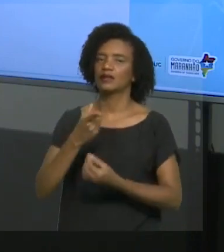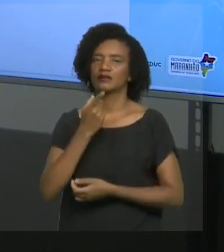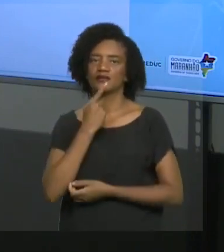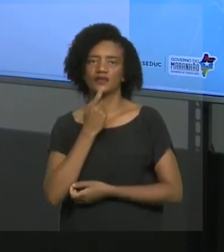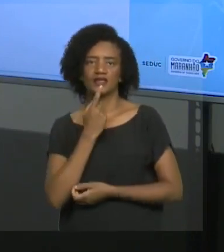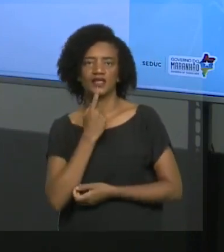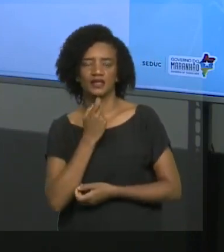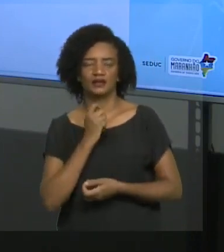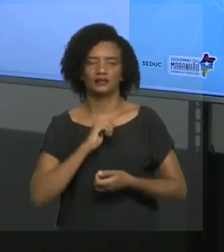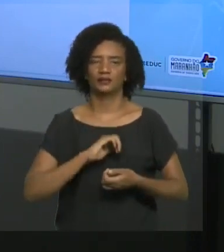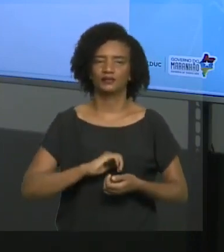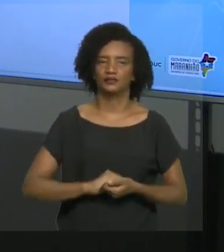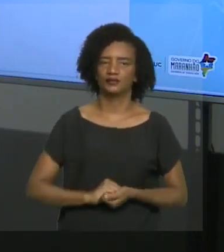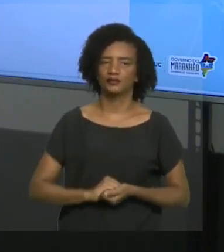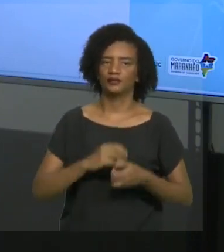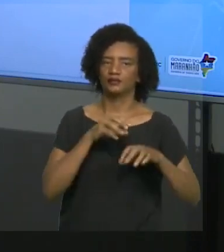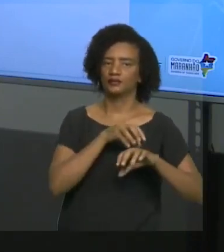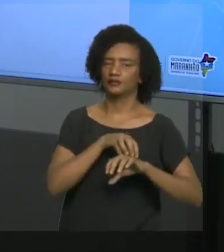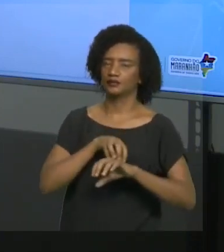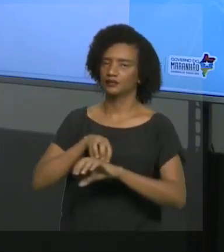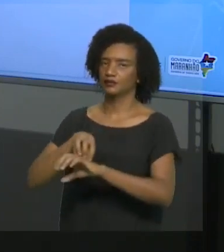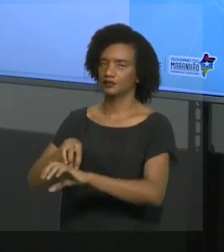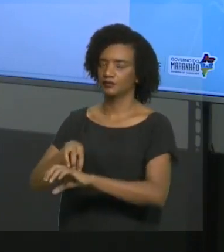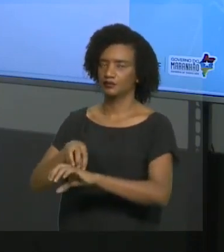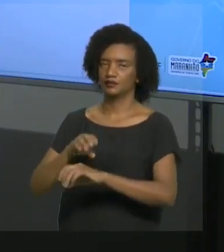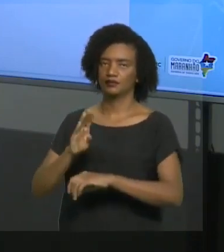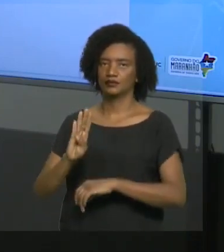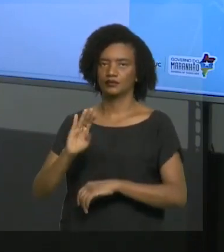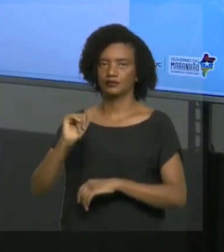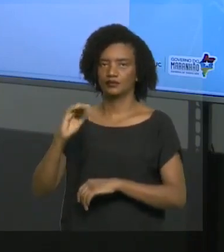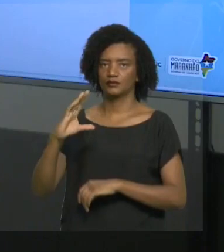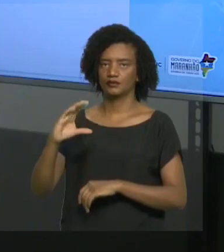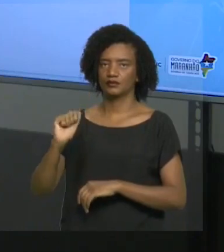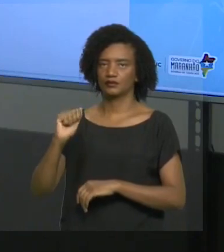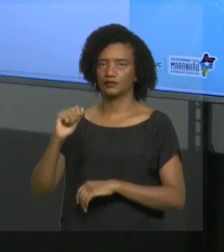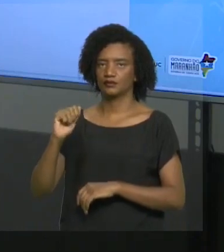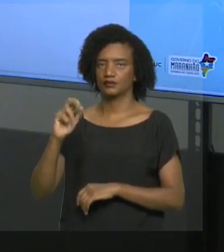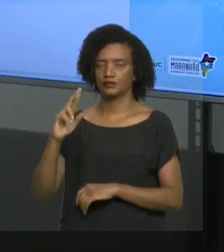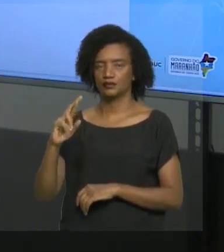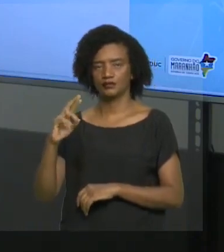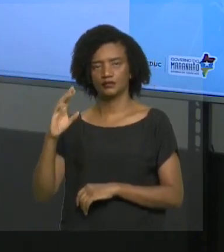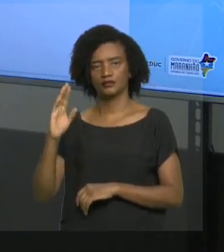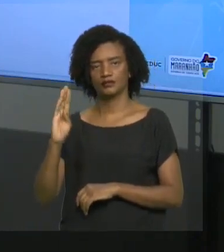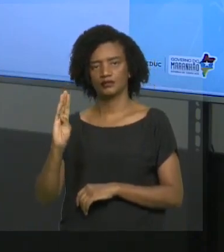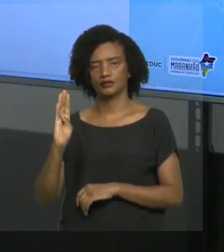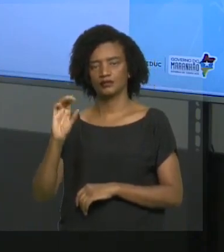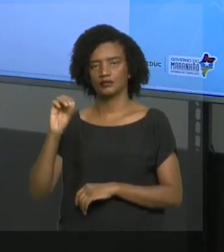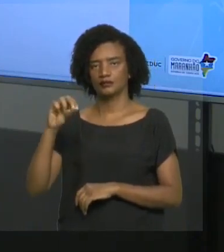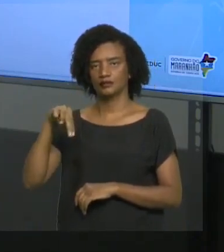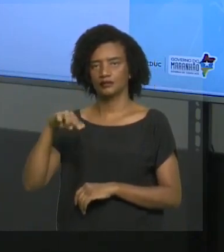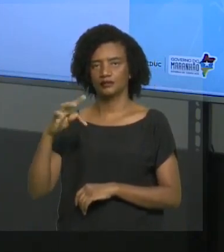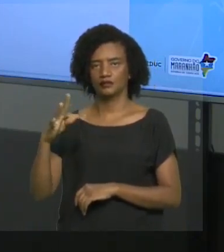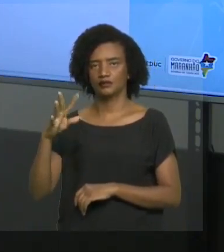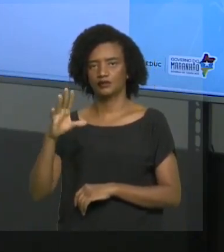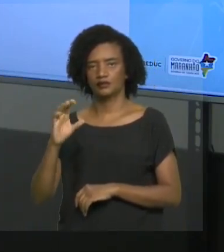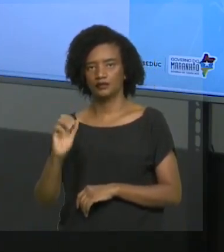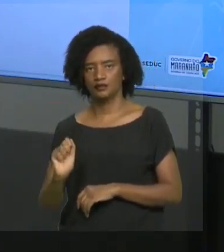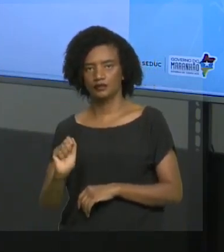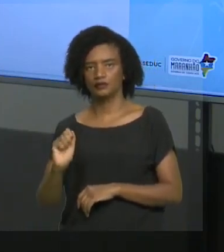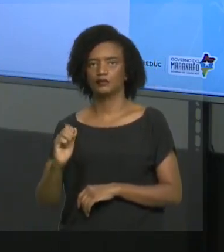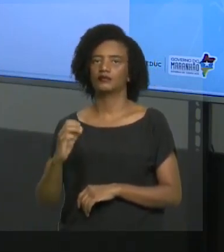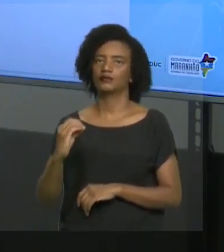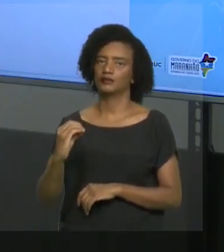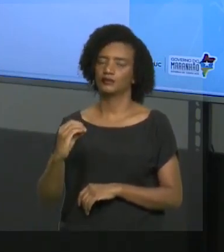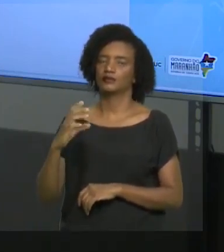bicarbonato pelo sangue, fora da hemácia pelo sangue. Então, isso é uma das formas. Lembrando que esse íon hidrogênio com